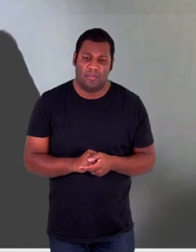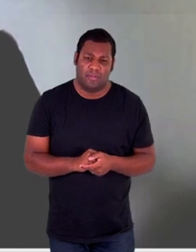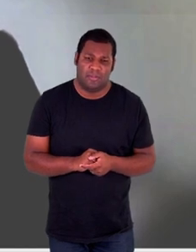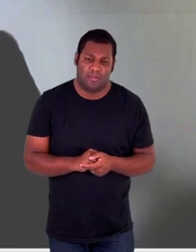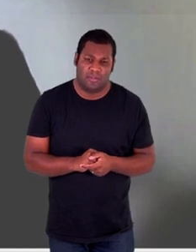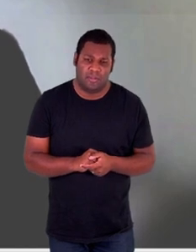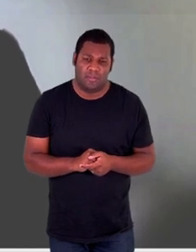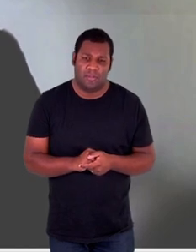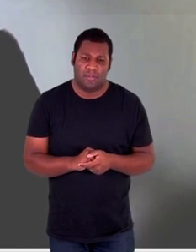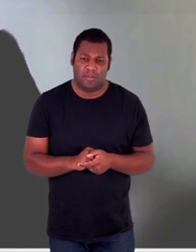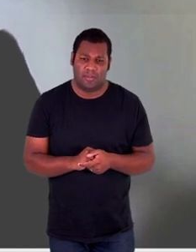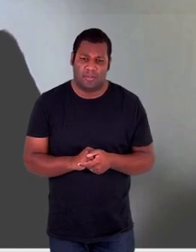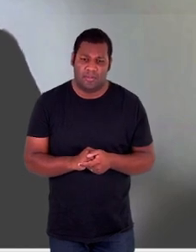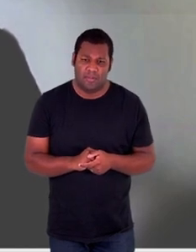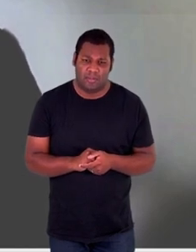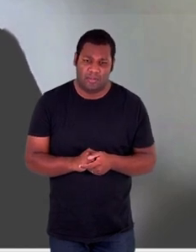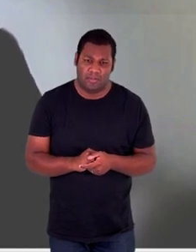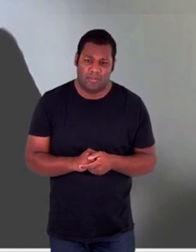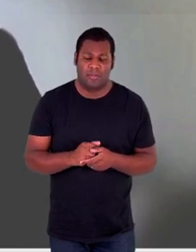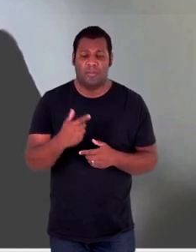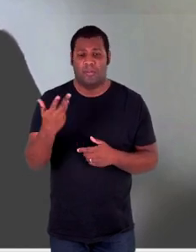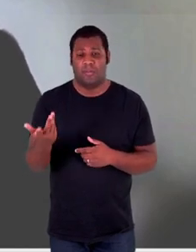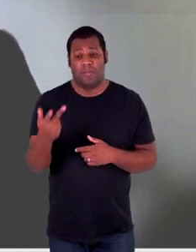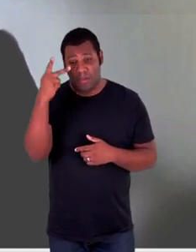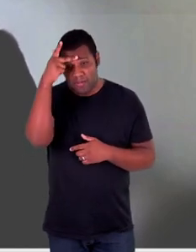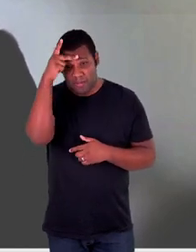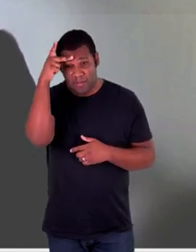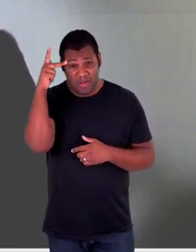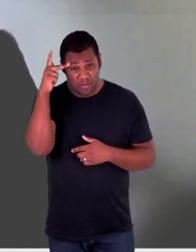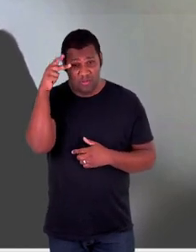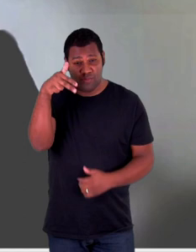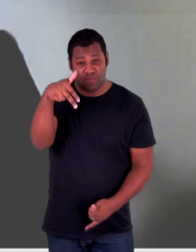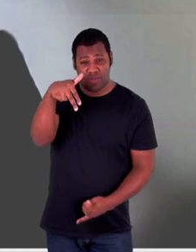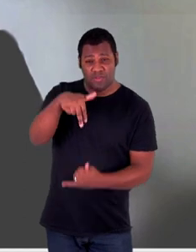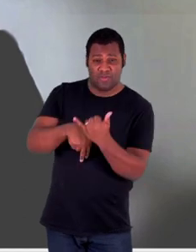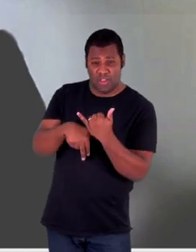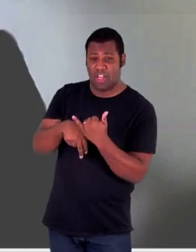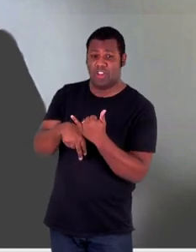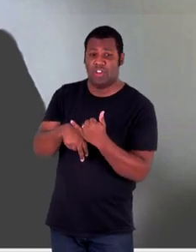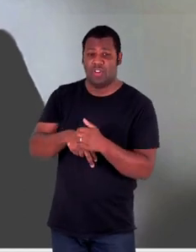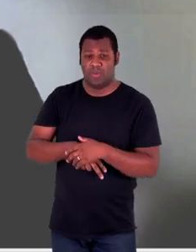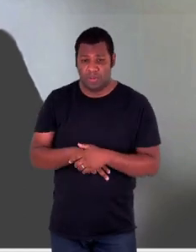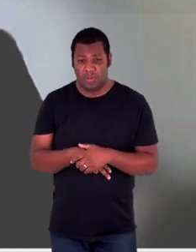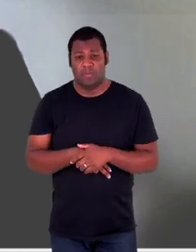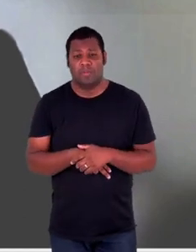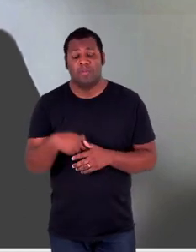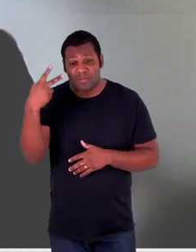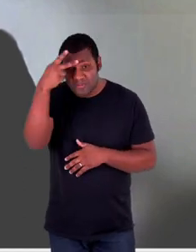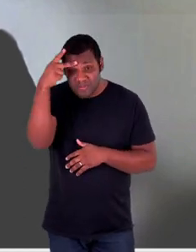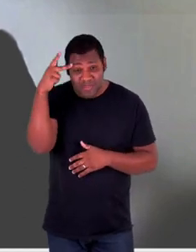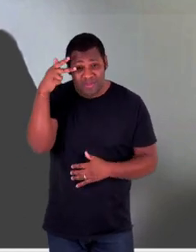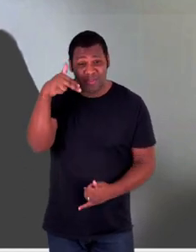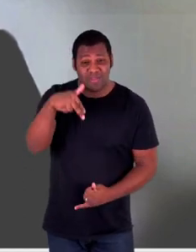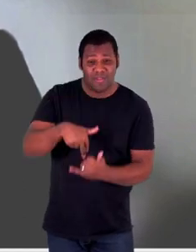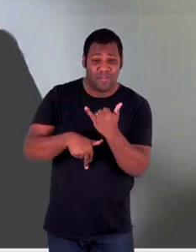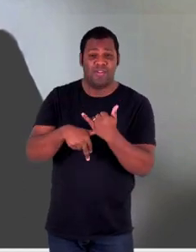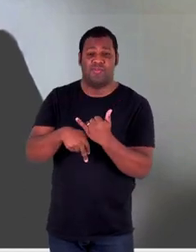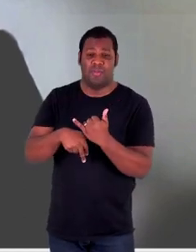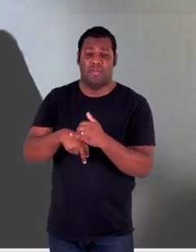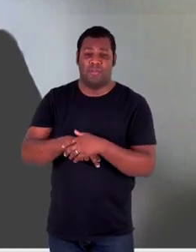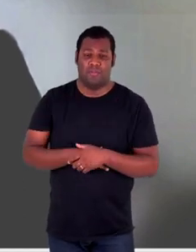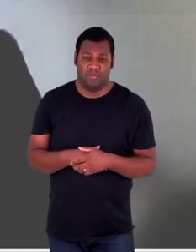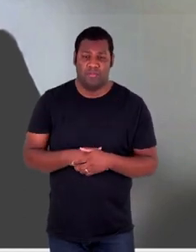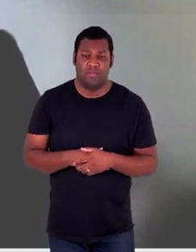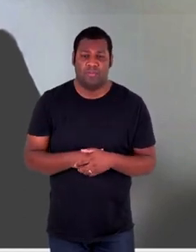de vitimização à violação de direitos que essas pessoas experimentam e esses fatores de vitimização são